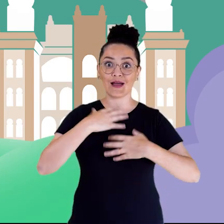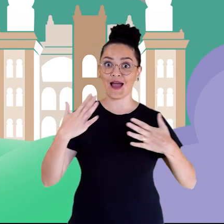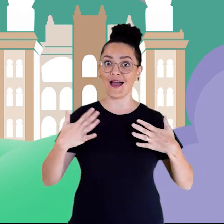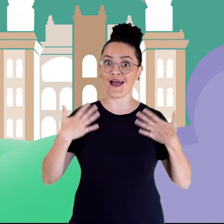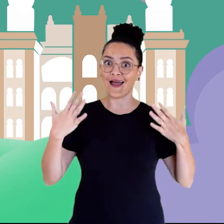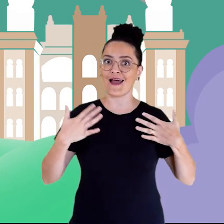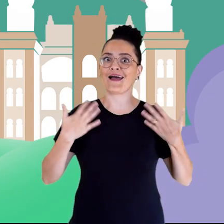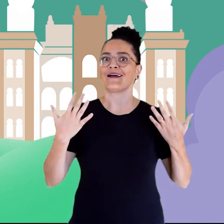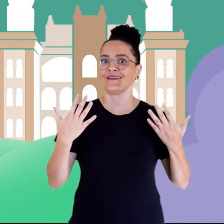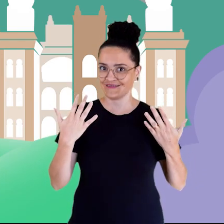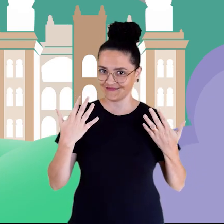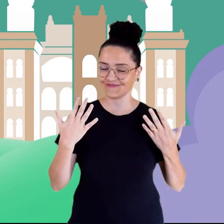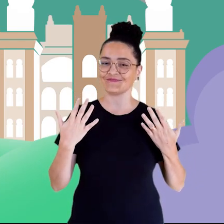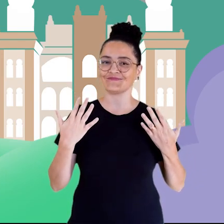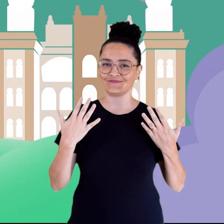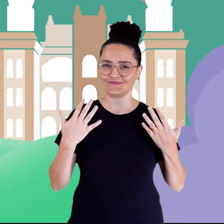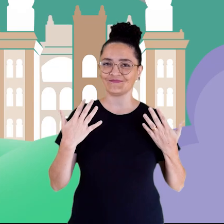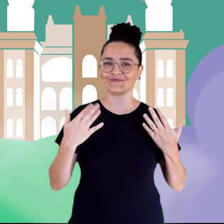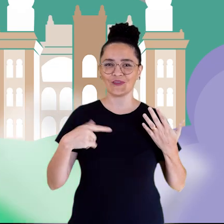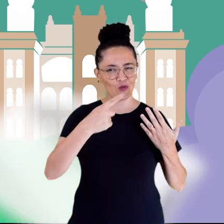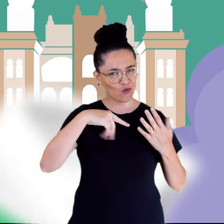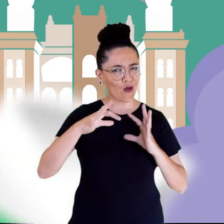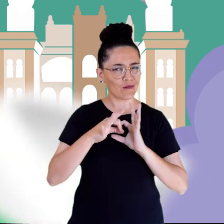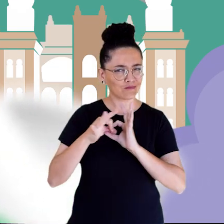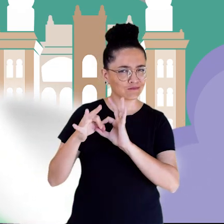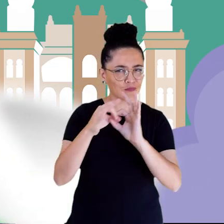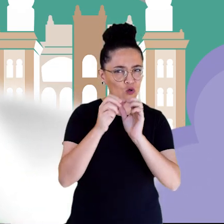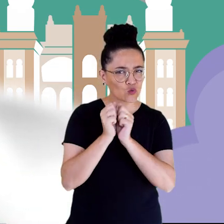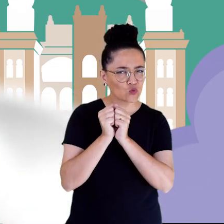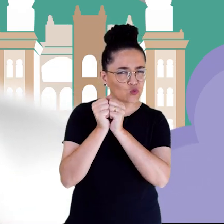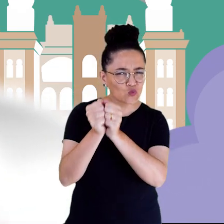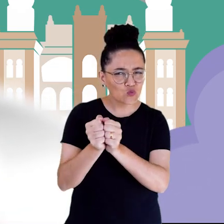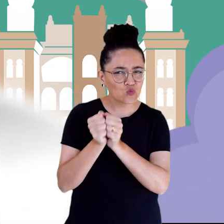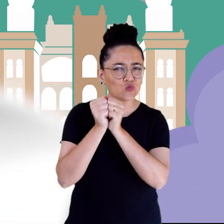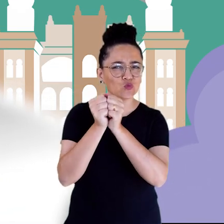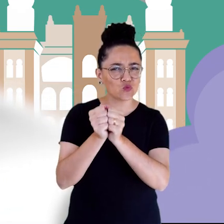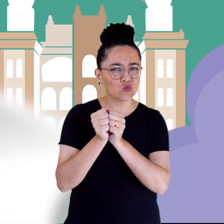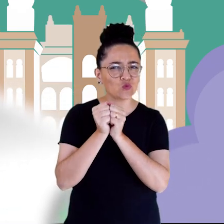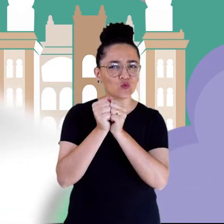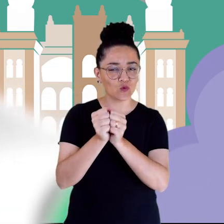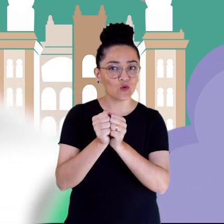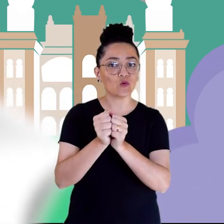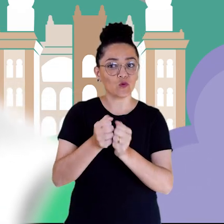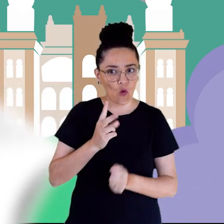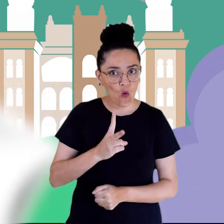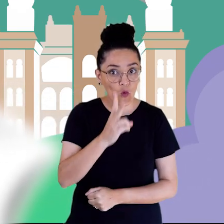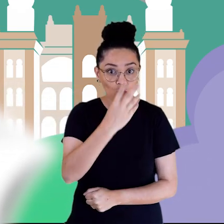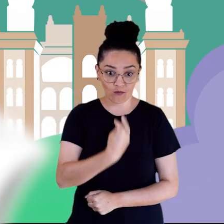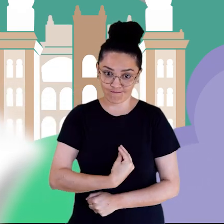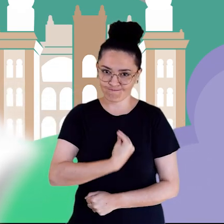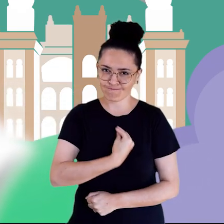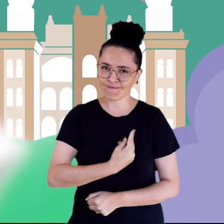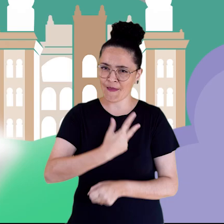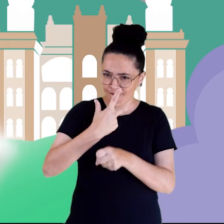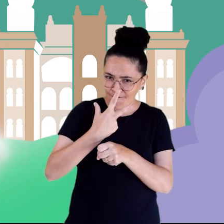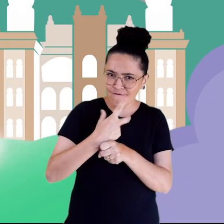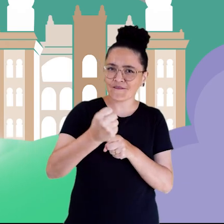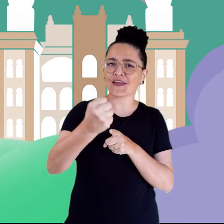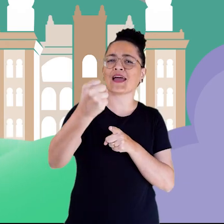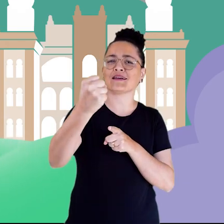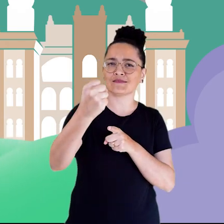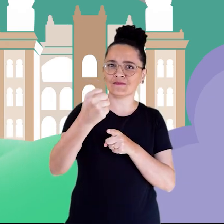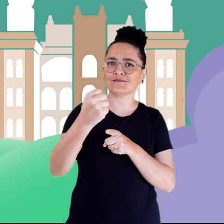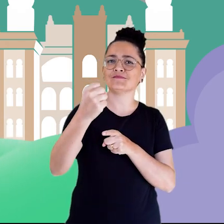equipes Estamos todos juntos, juntos, estamos sobrevivendo e vencendo Como